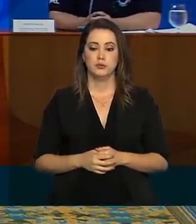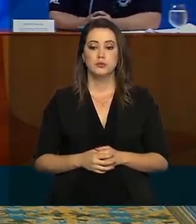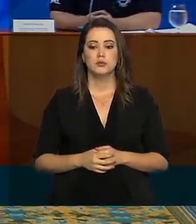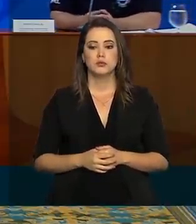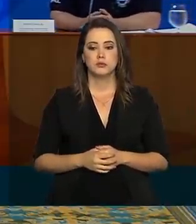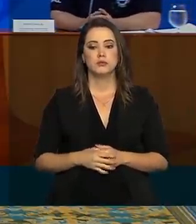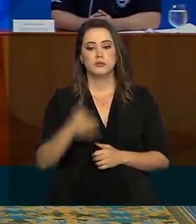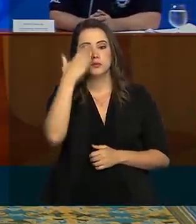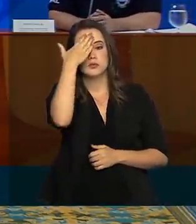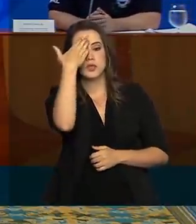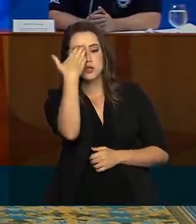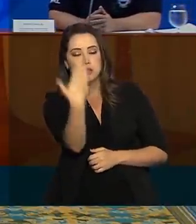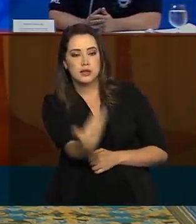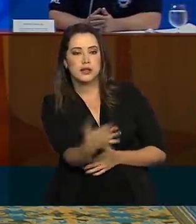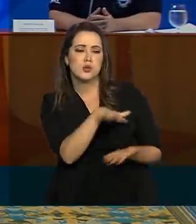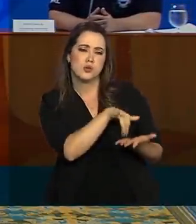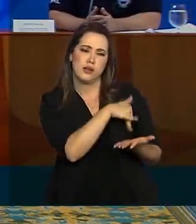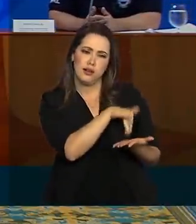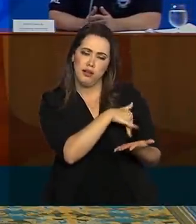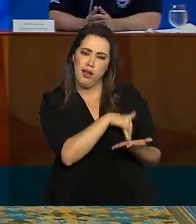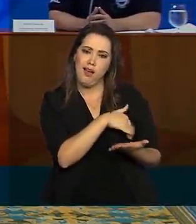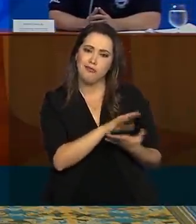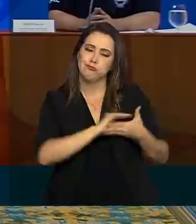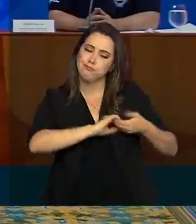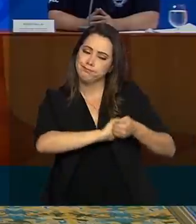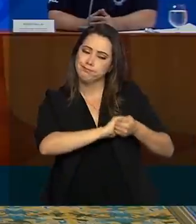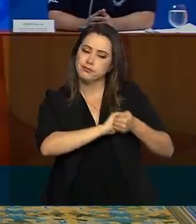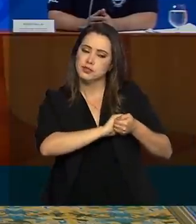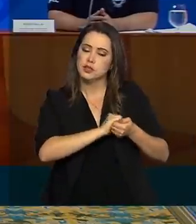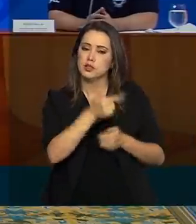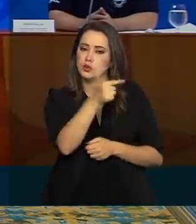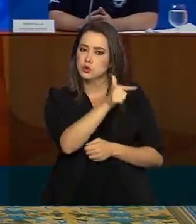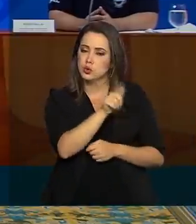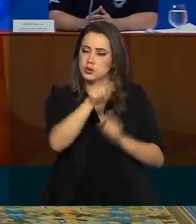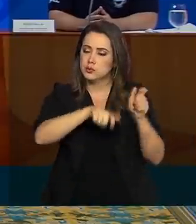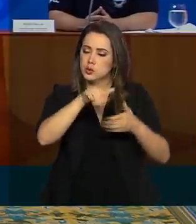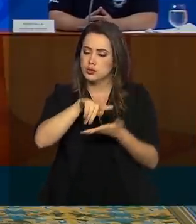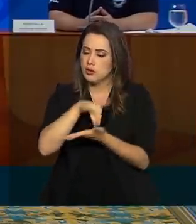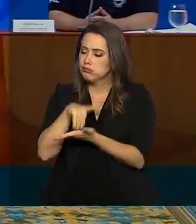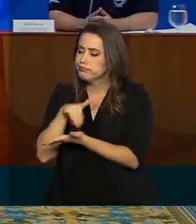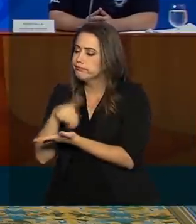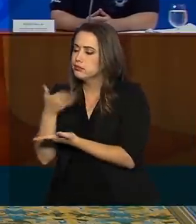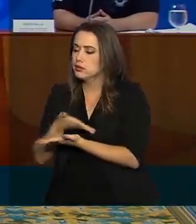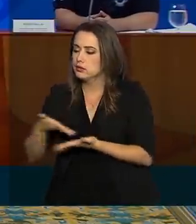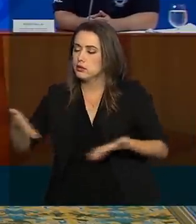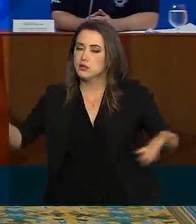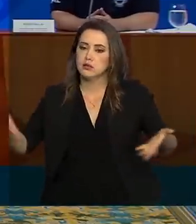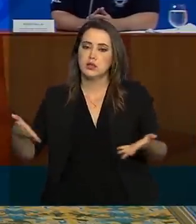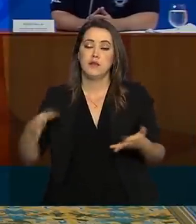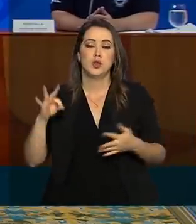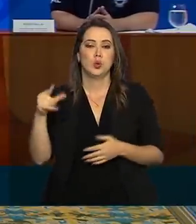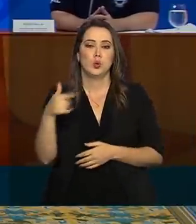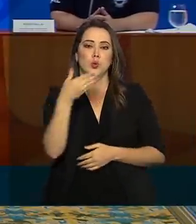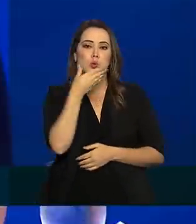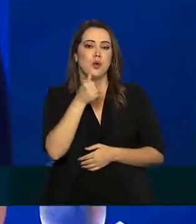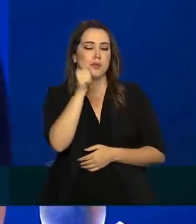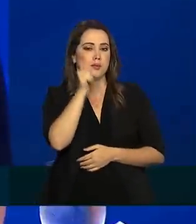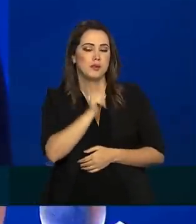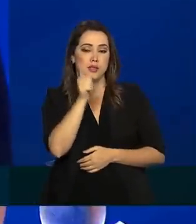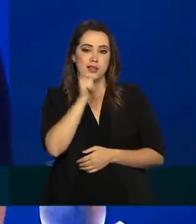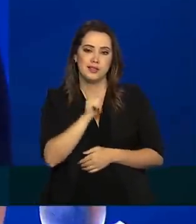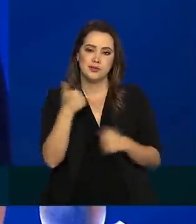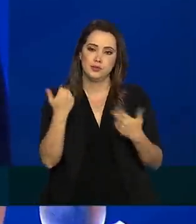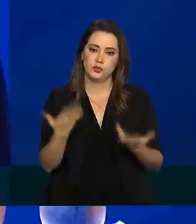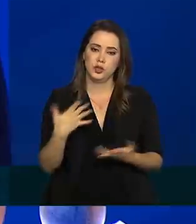Muito obrigado, secretário. A saudação aos demais secretários presentes, a todos e todas. Então, com muita